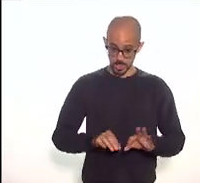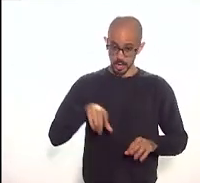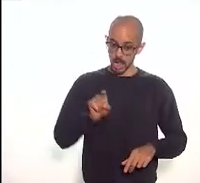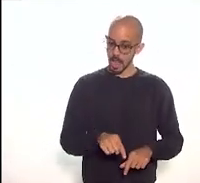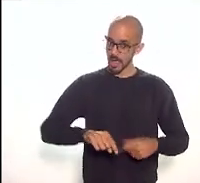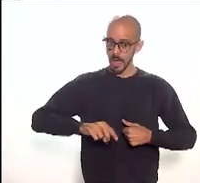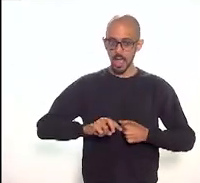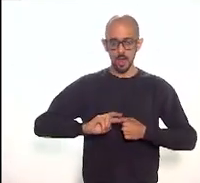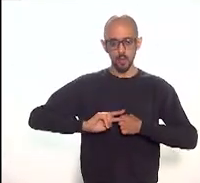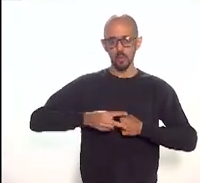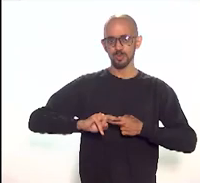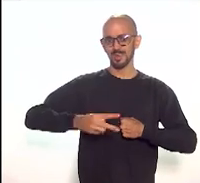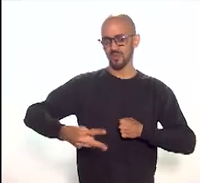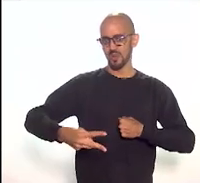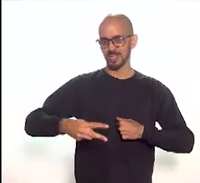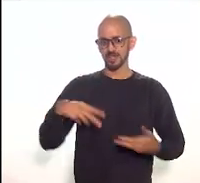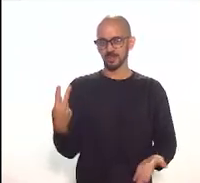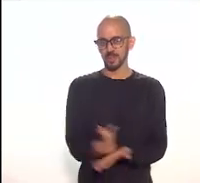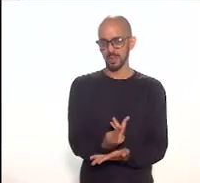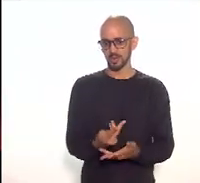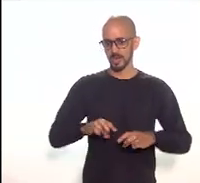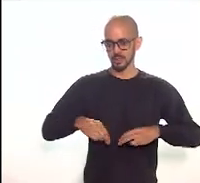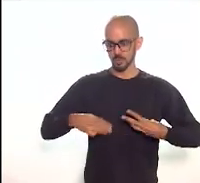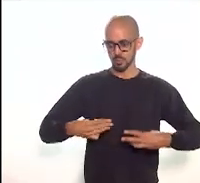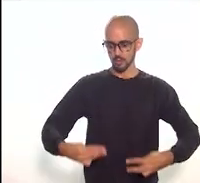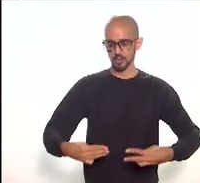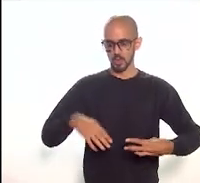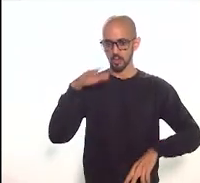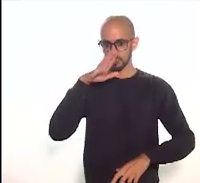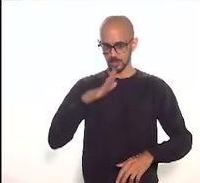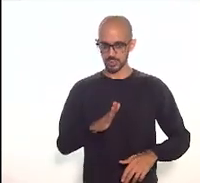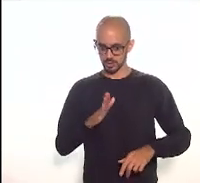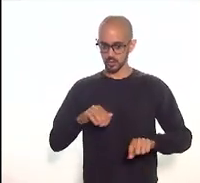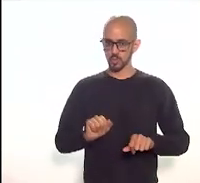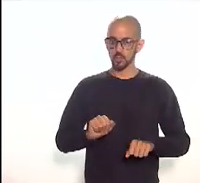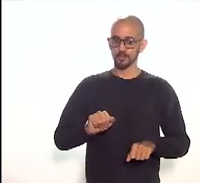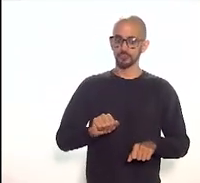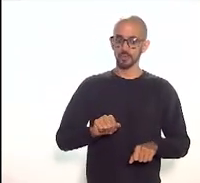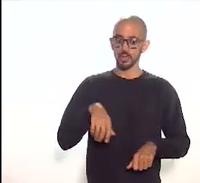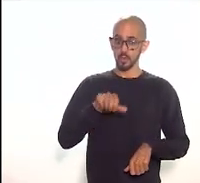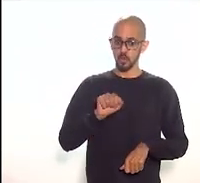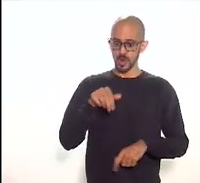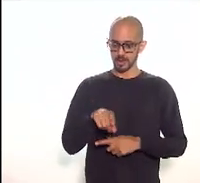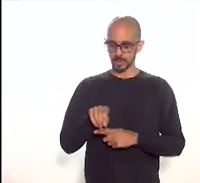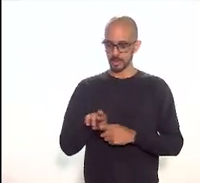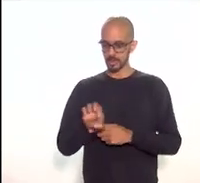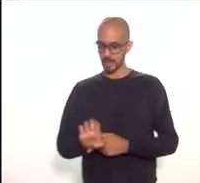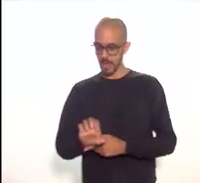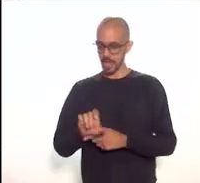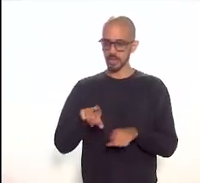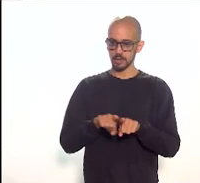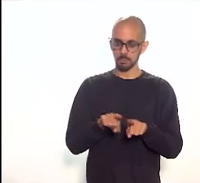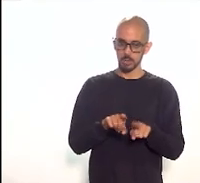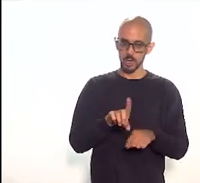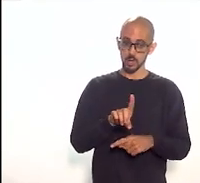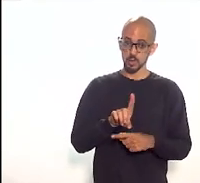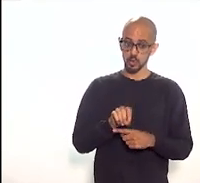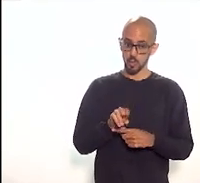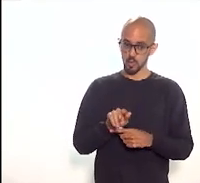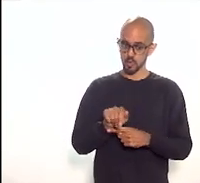muito comum nos museus públicos brasileiros, e tanto o André quanto o Douglas já colocaram isso,